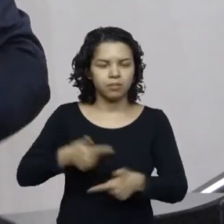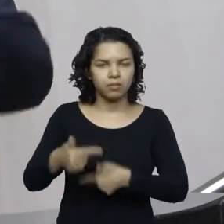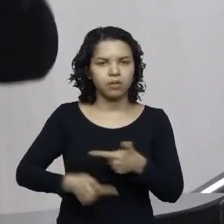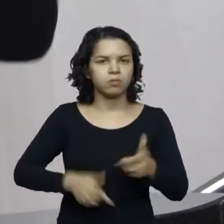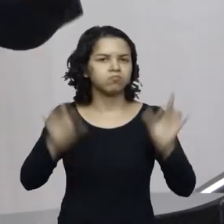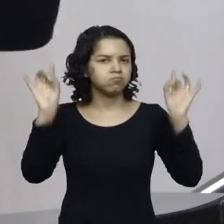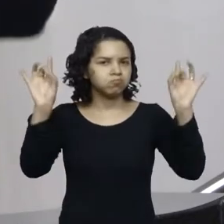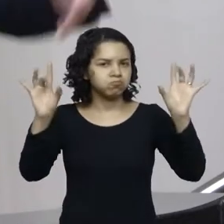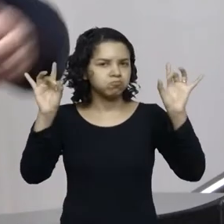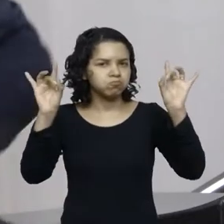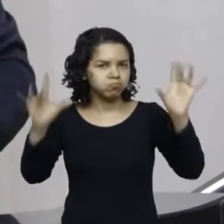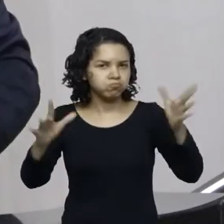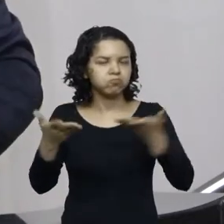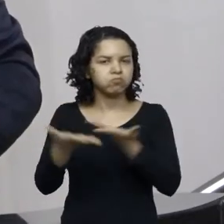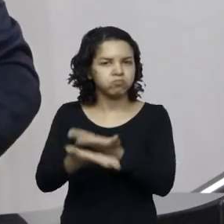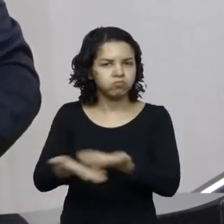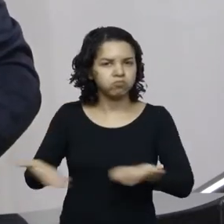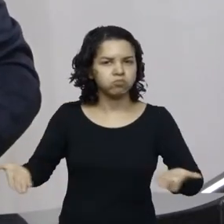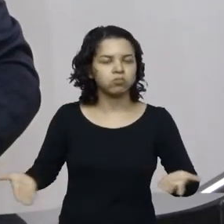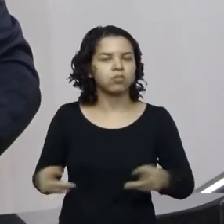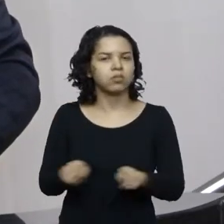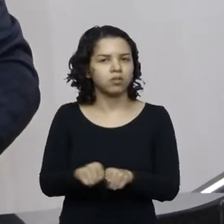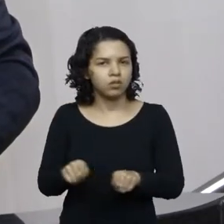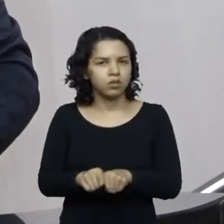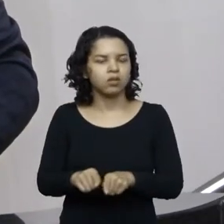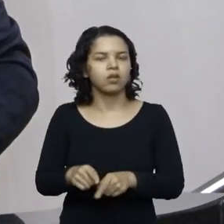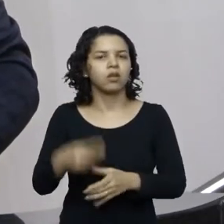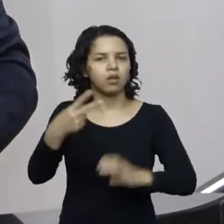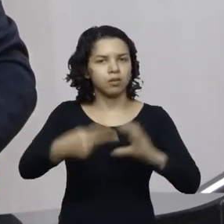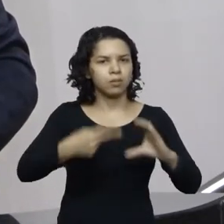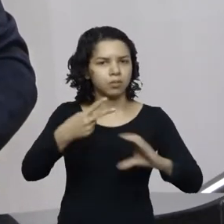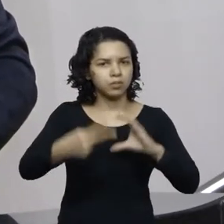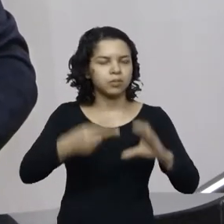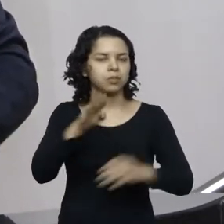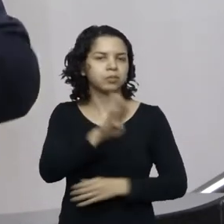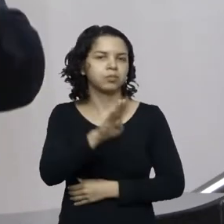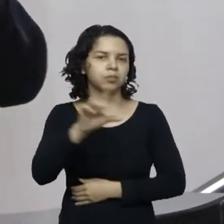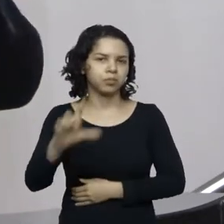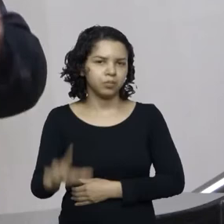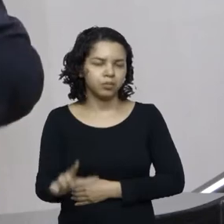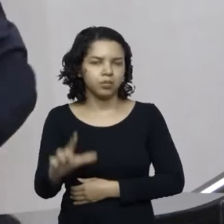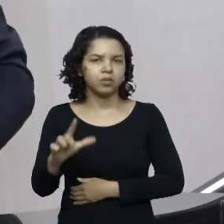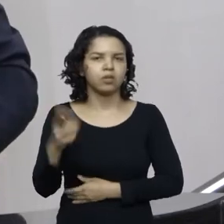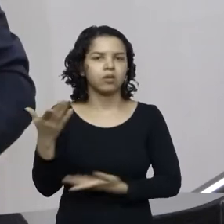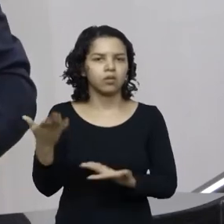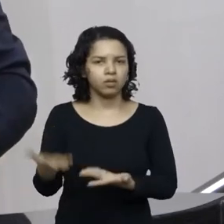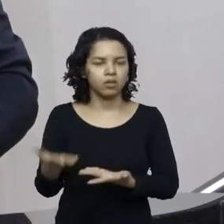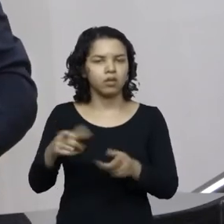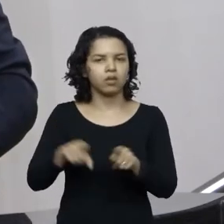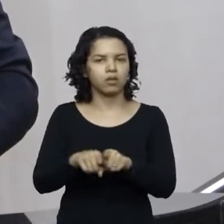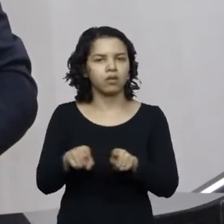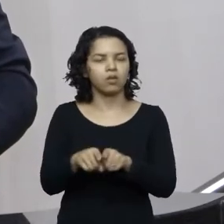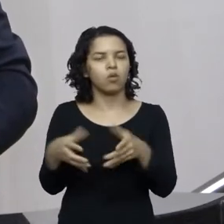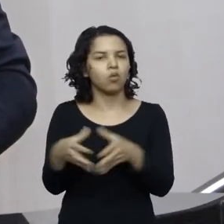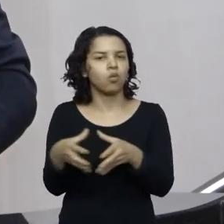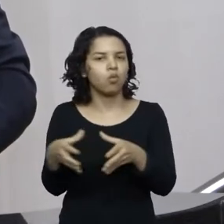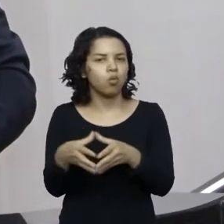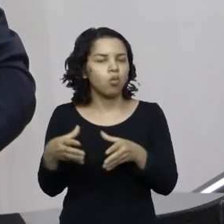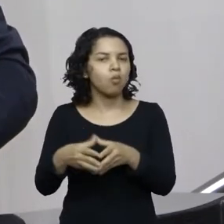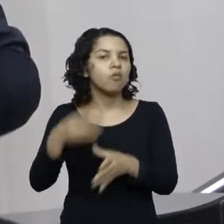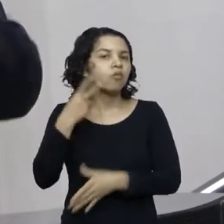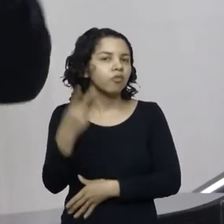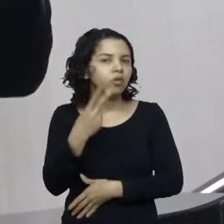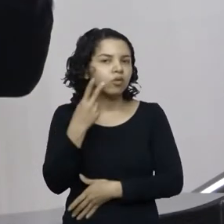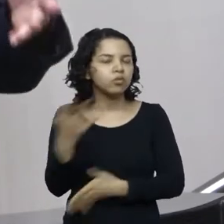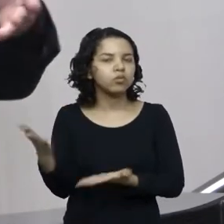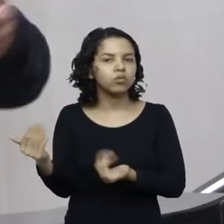maravilhoso que acontece e ocorre lá na nossa Câmara Municipal de Blumenau, através da Câmara Mirim. A nossa Câmara Mirim de Blumenau, que